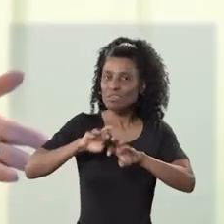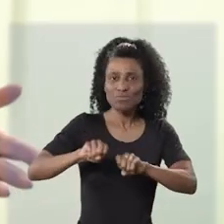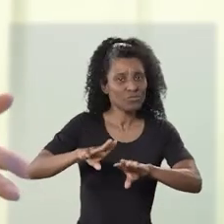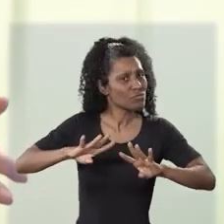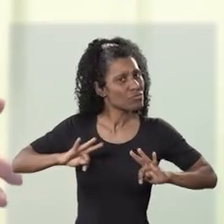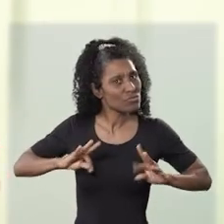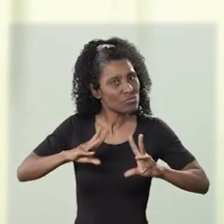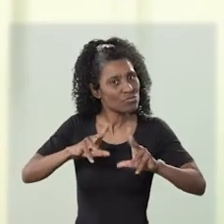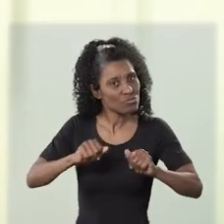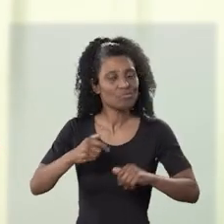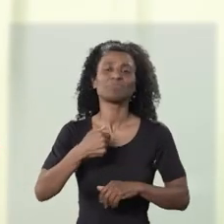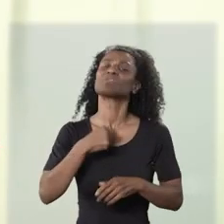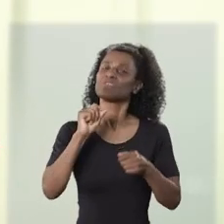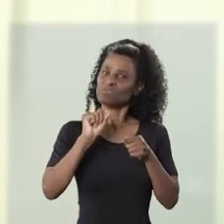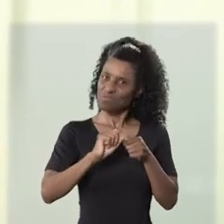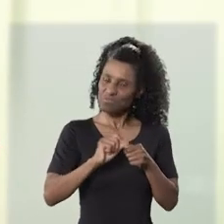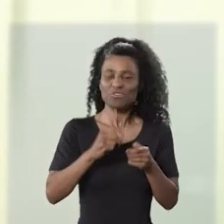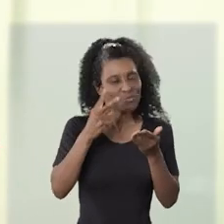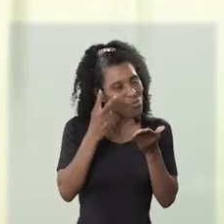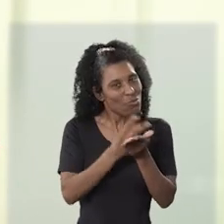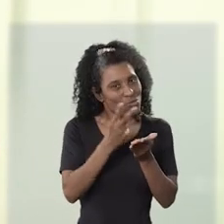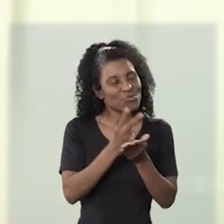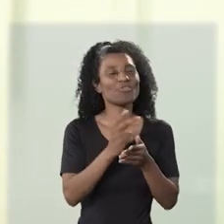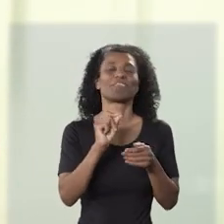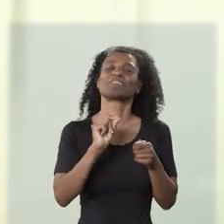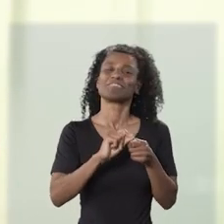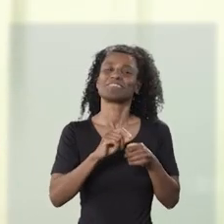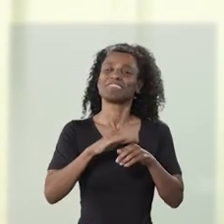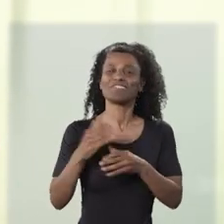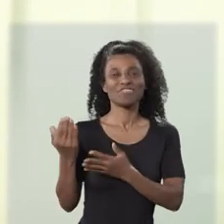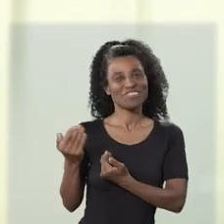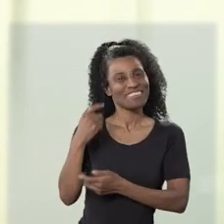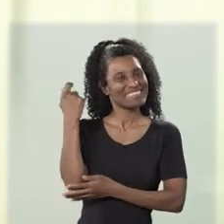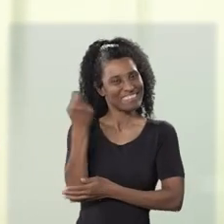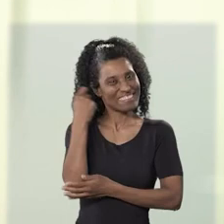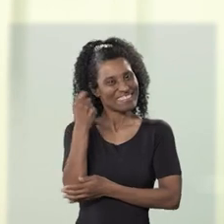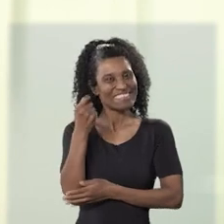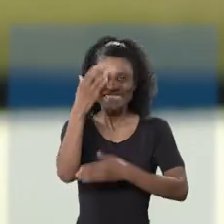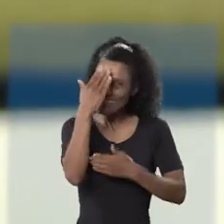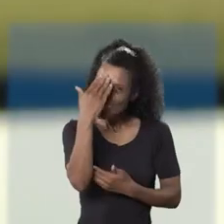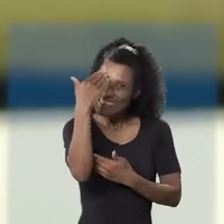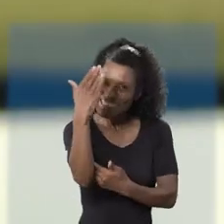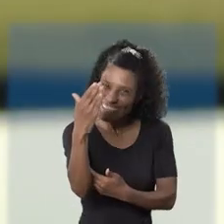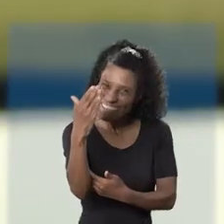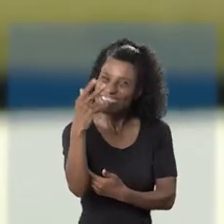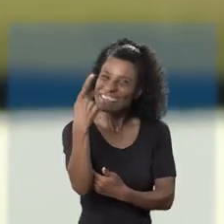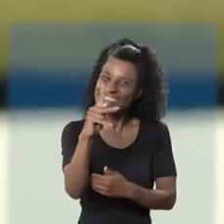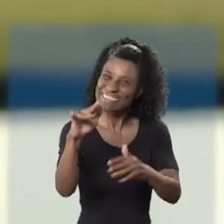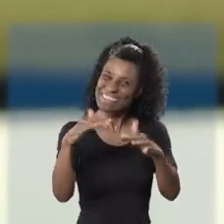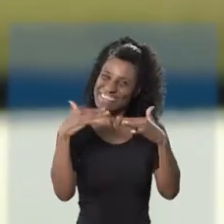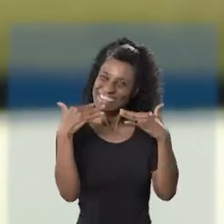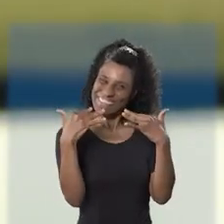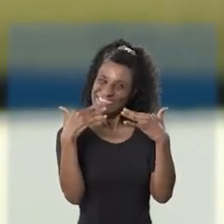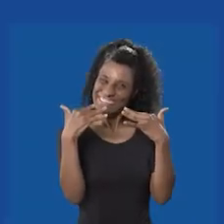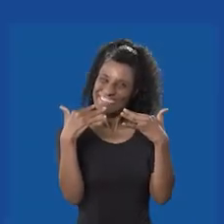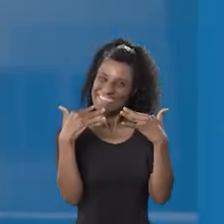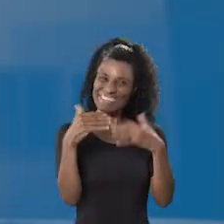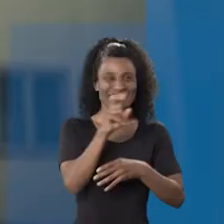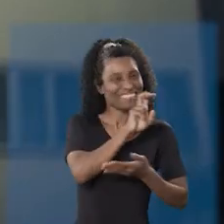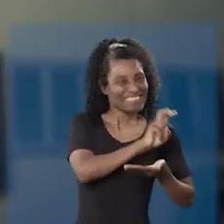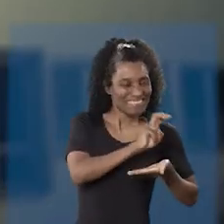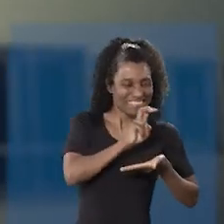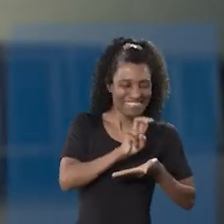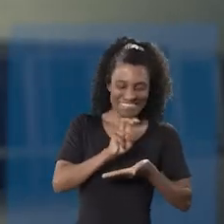Educação é tudo. Fiz e vou fazer mais para os jovens do nosso Rio Grande. Muito obrigada pela tua atenção.